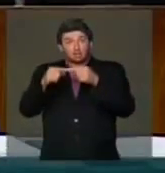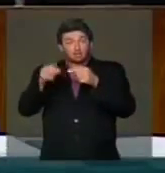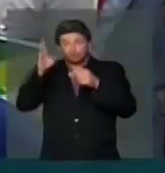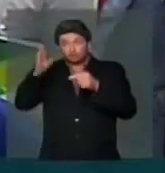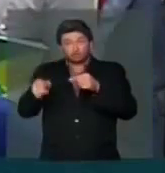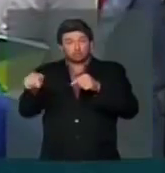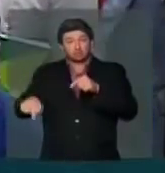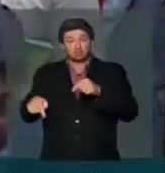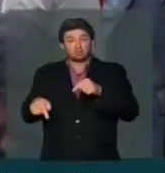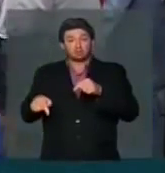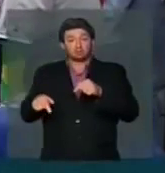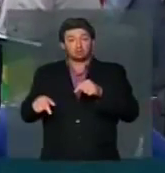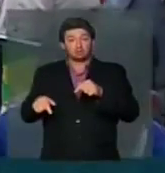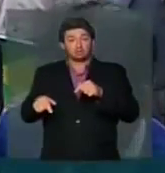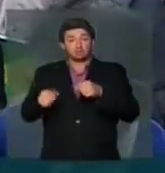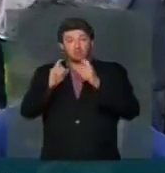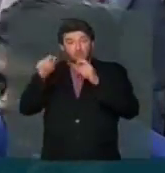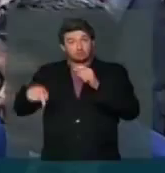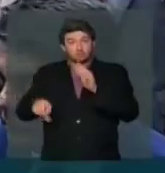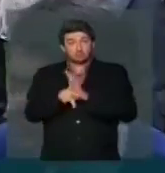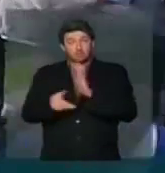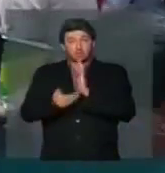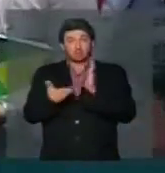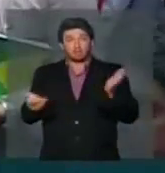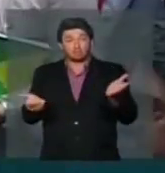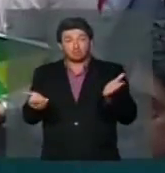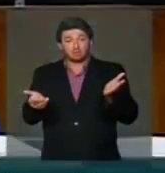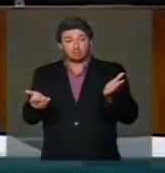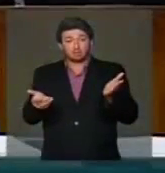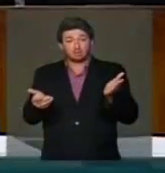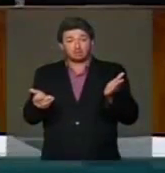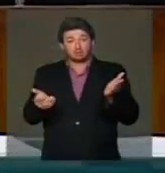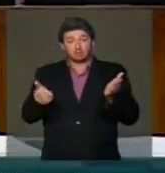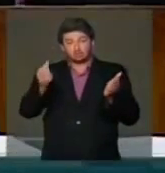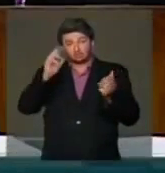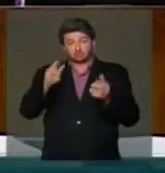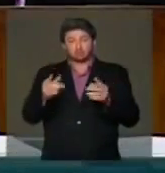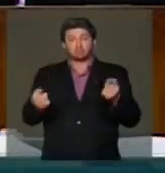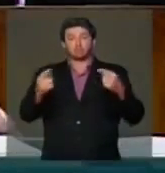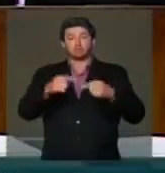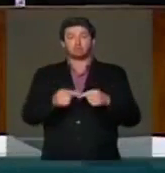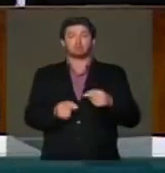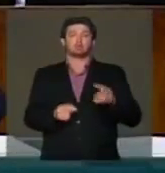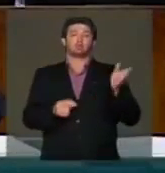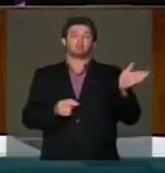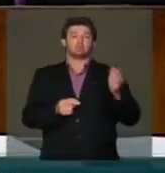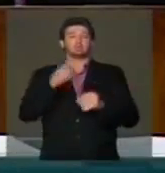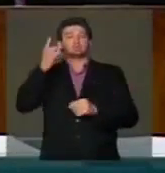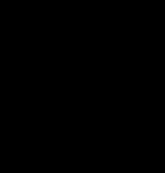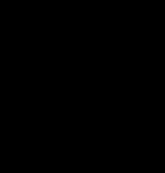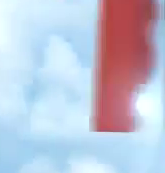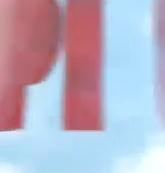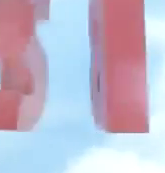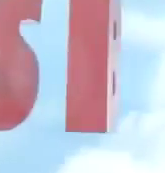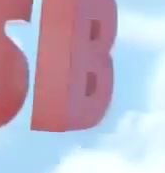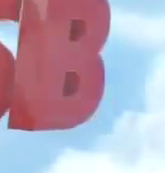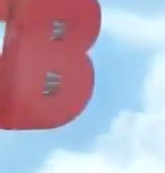direta com os dados administrativos da casa. Vossa excelência não Pela minoria, deputado.